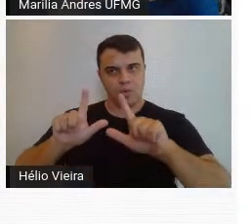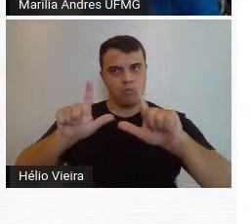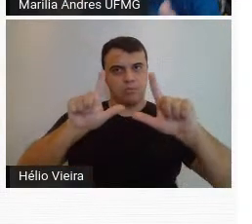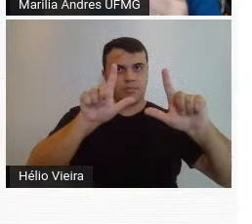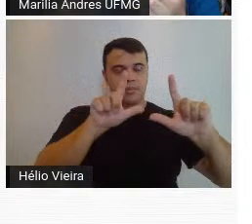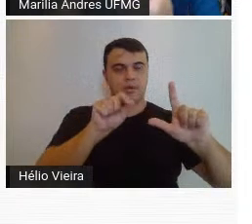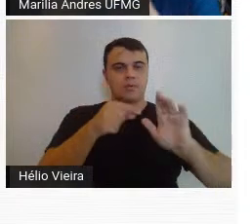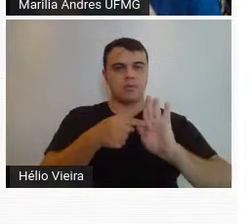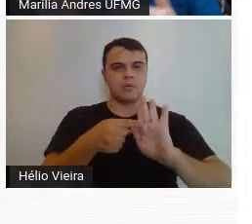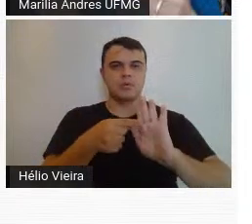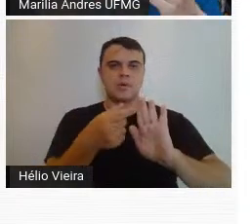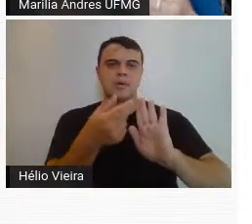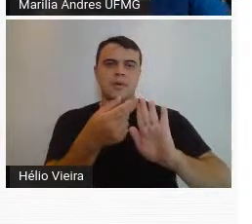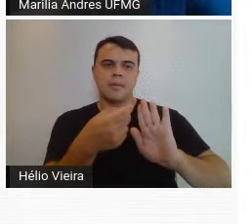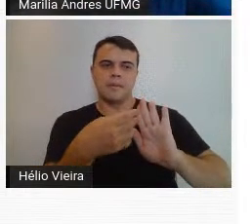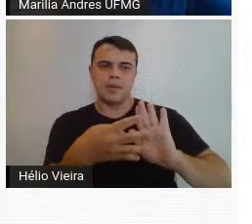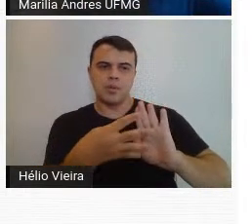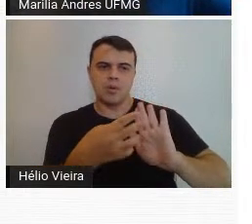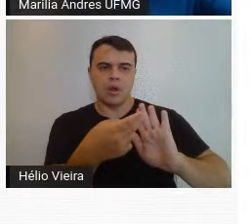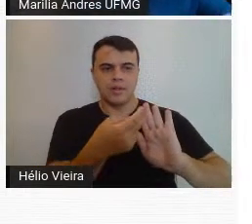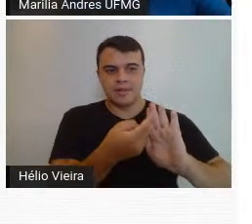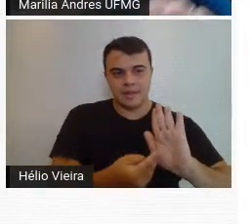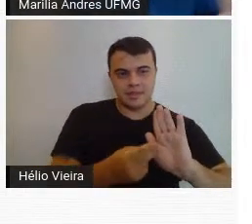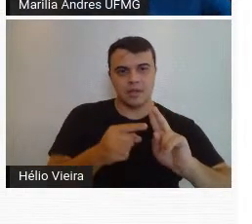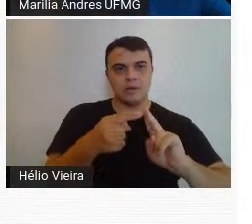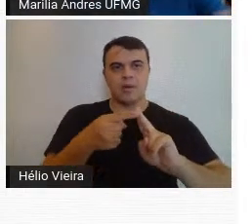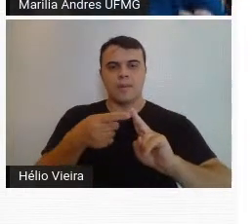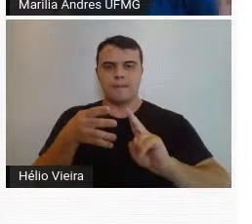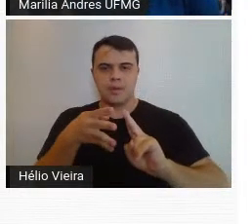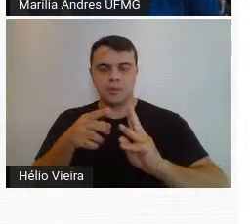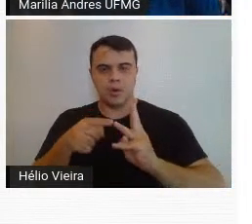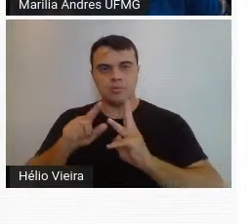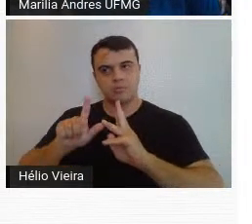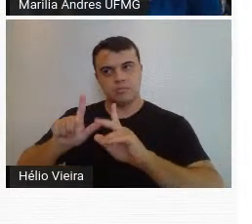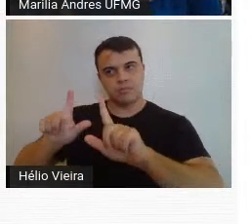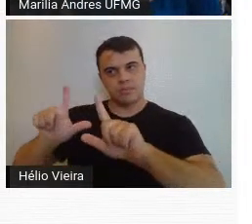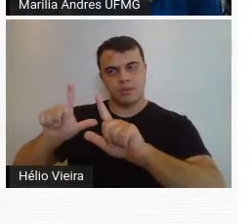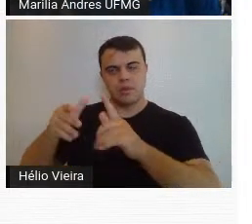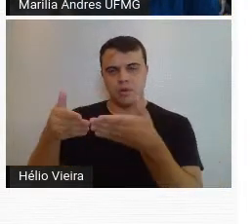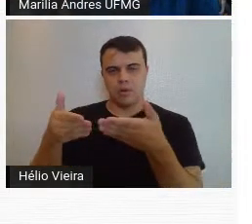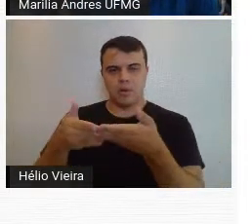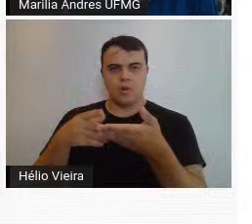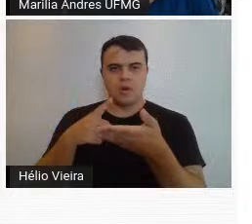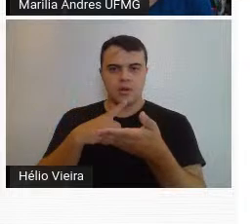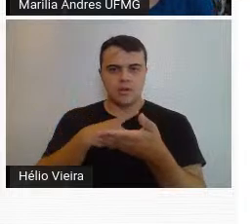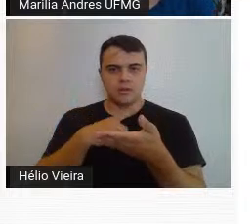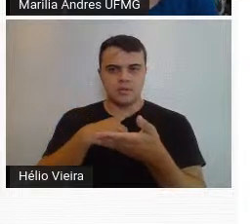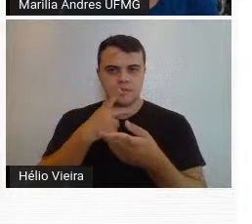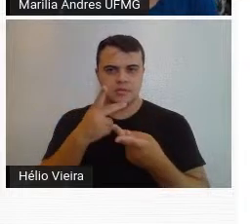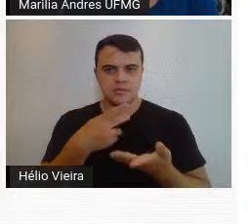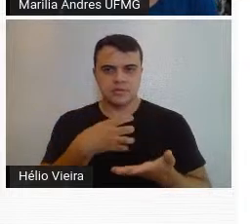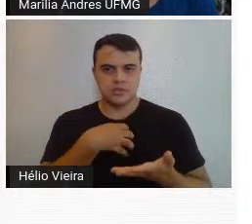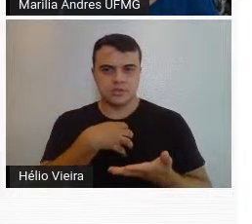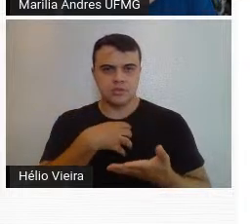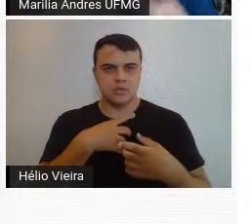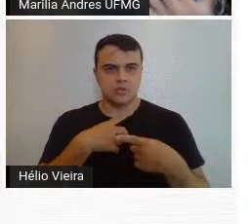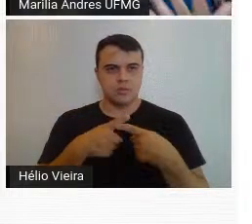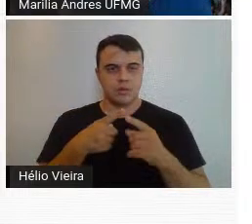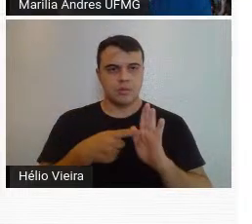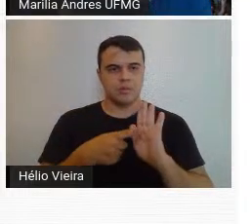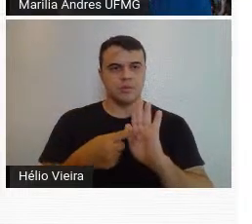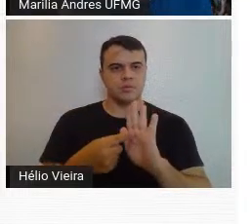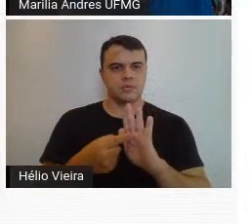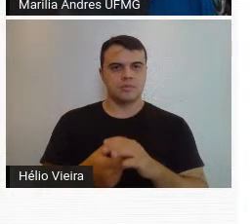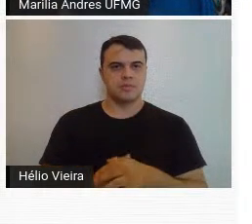esboço, a pintura e agora o mural, um outro sentido, para mostrar